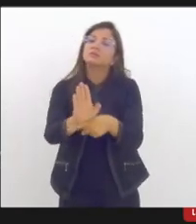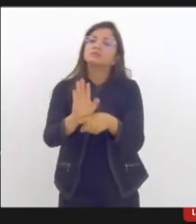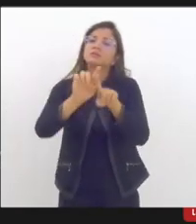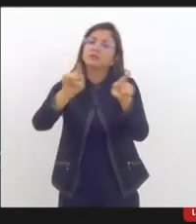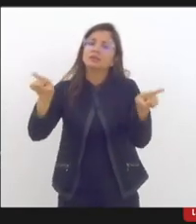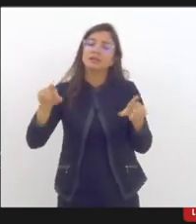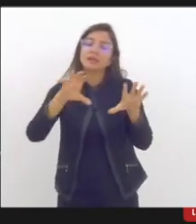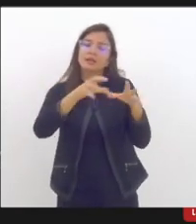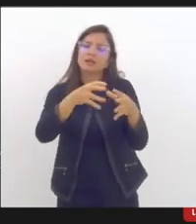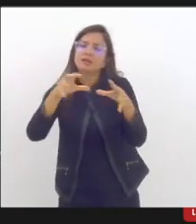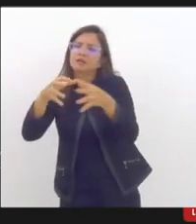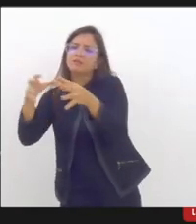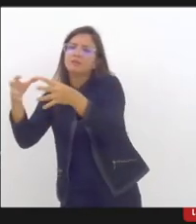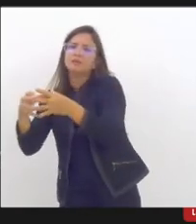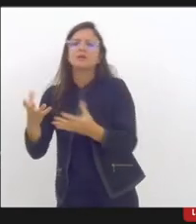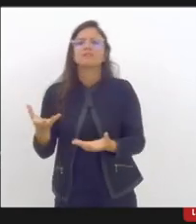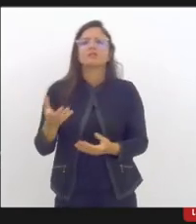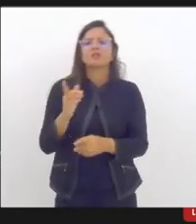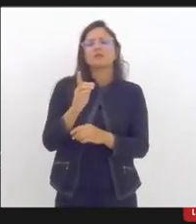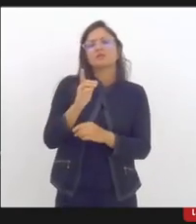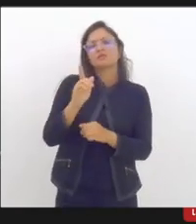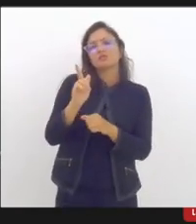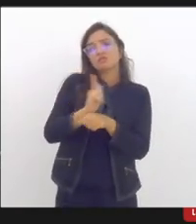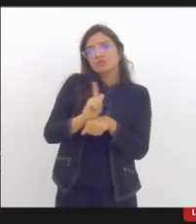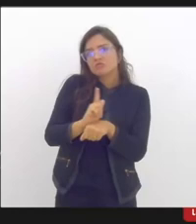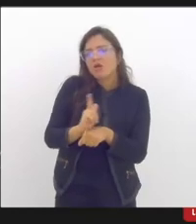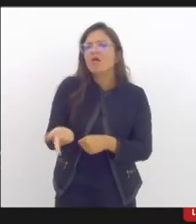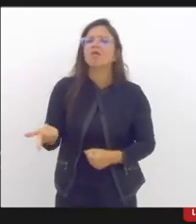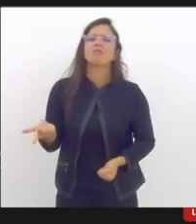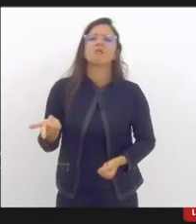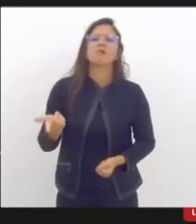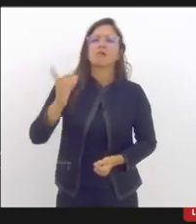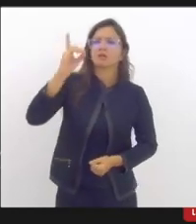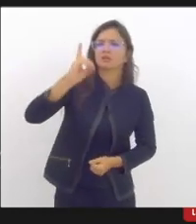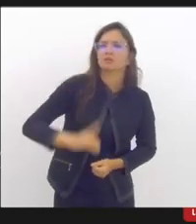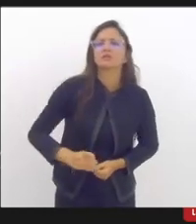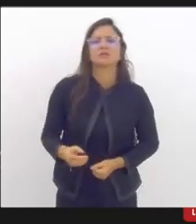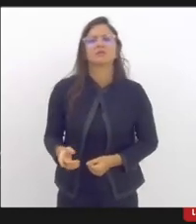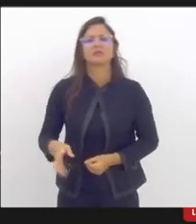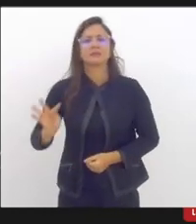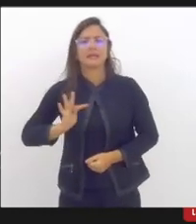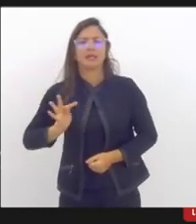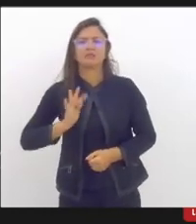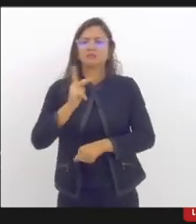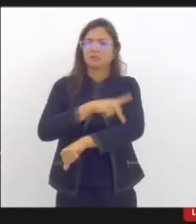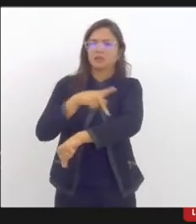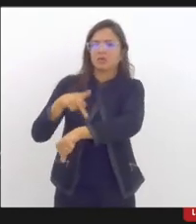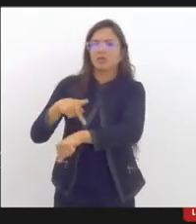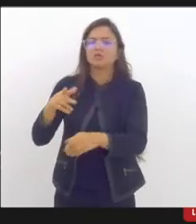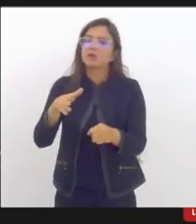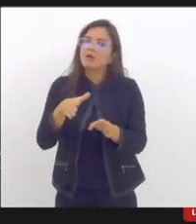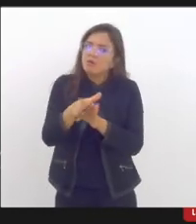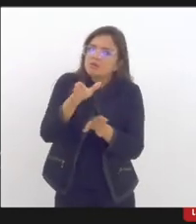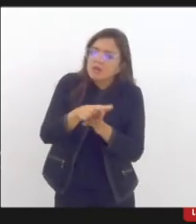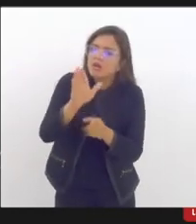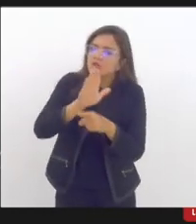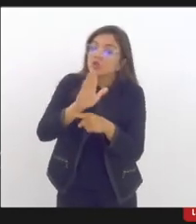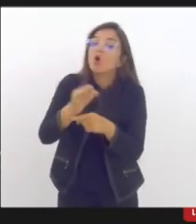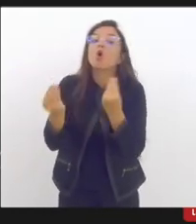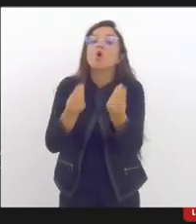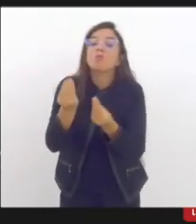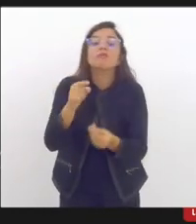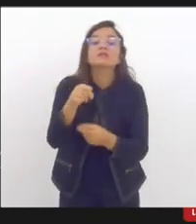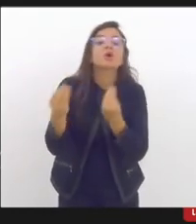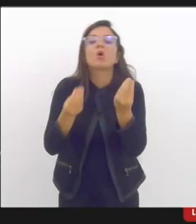equipes gestoras e técnico-pedagógicas, né? Orientando sobre como intervir diante dessas situações